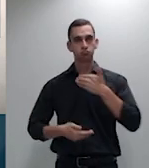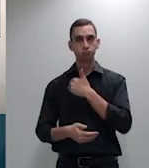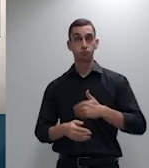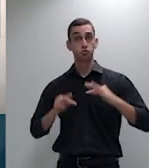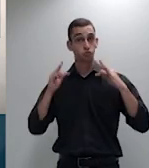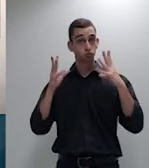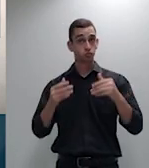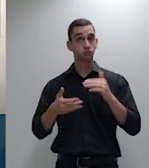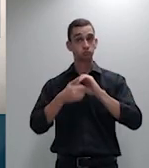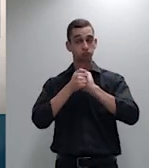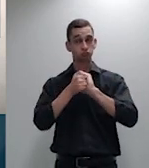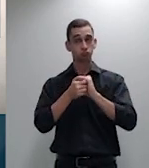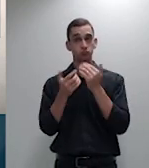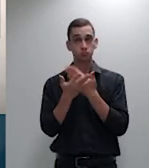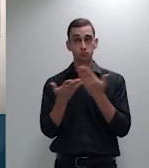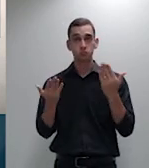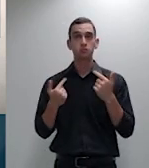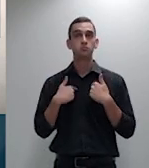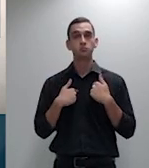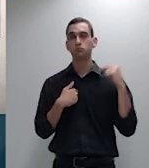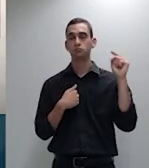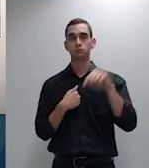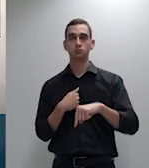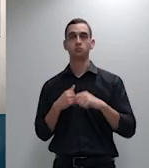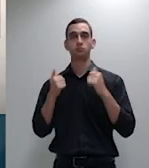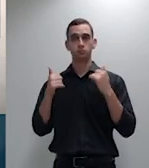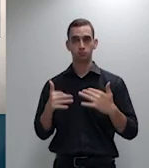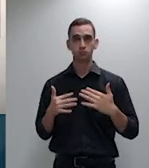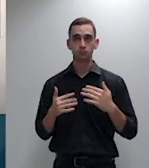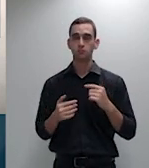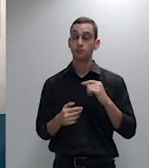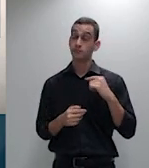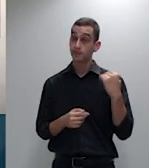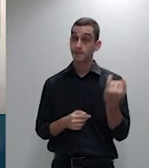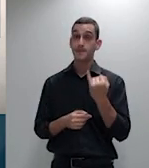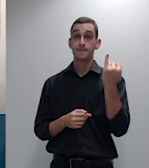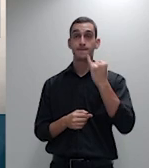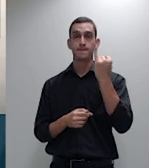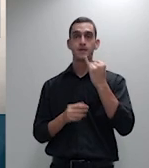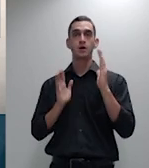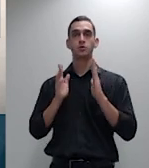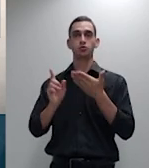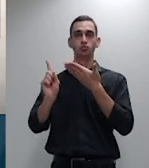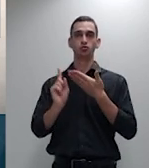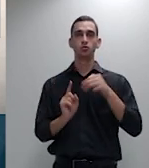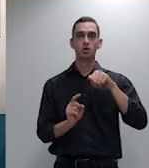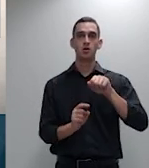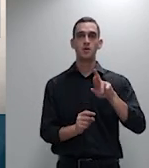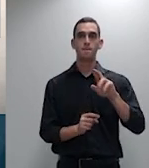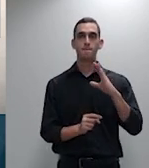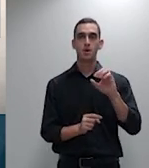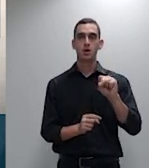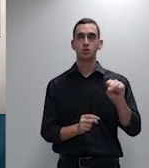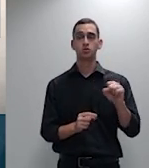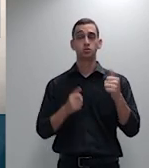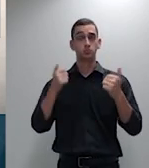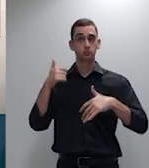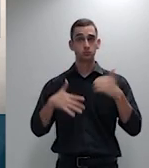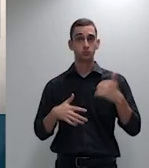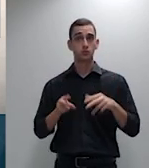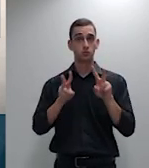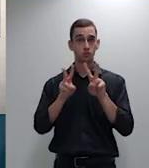aqui um ponto muito importante trazido pelo doutor Marcos Patulo que é a preocupação dos